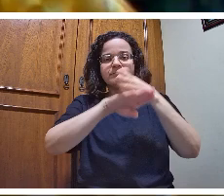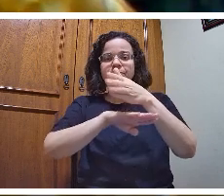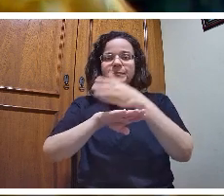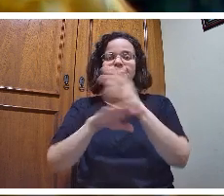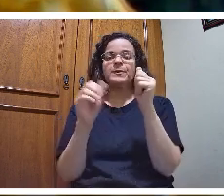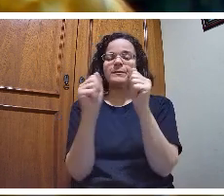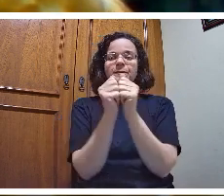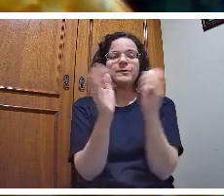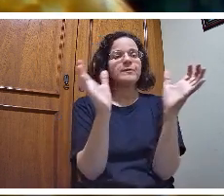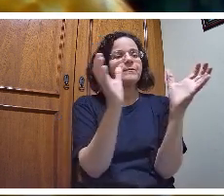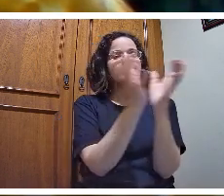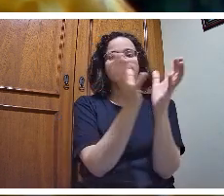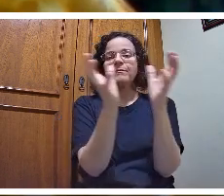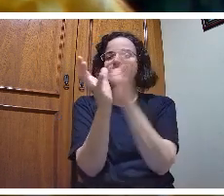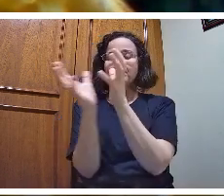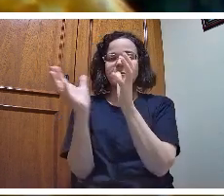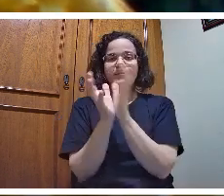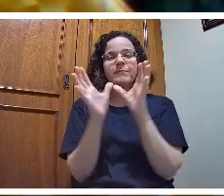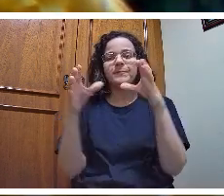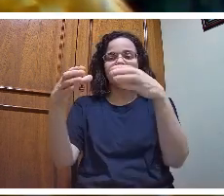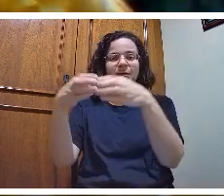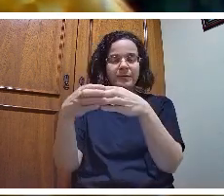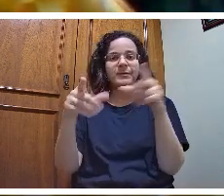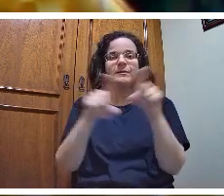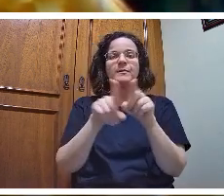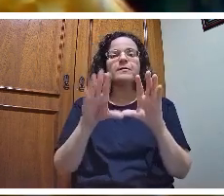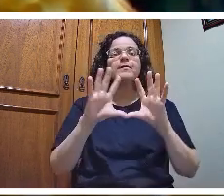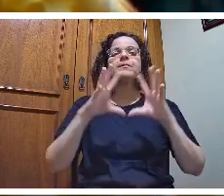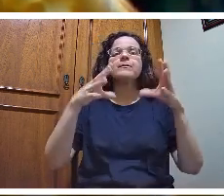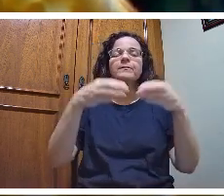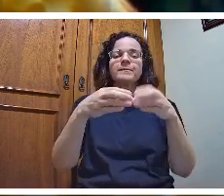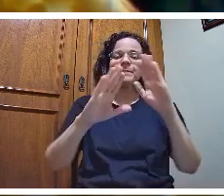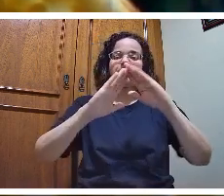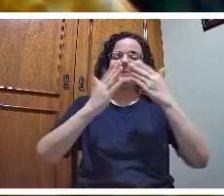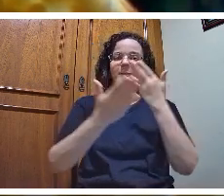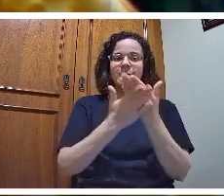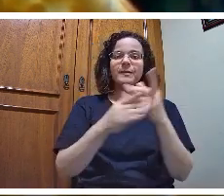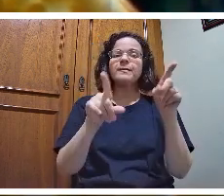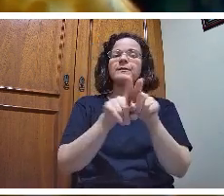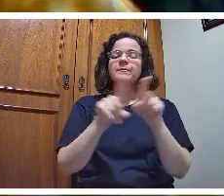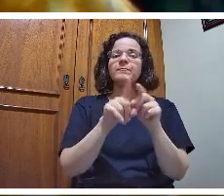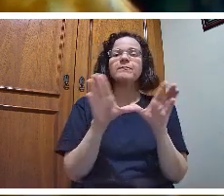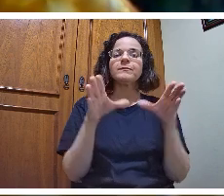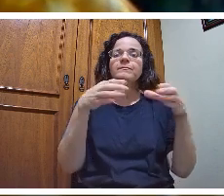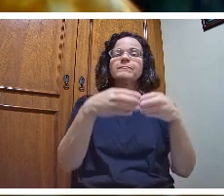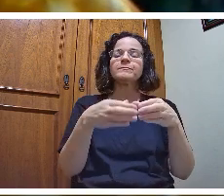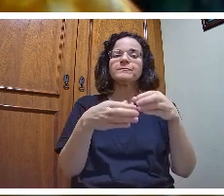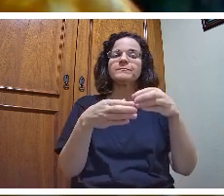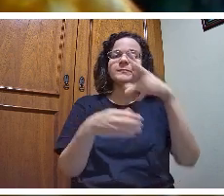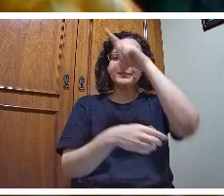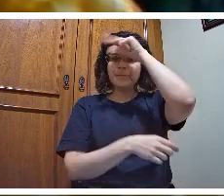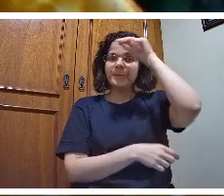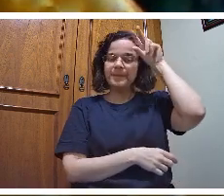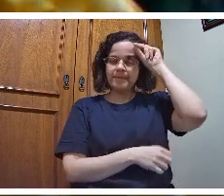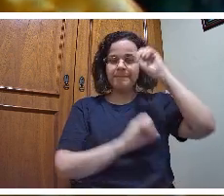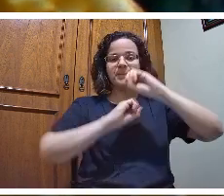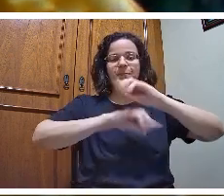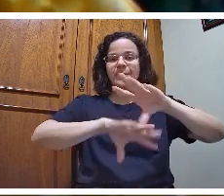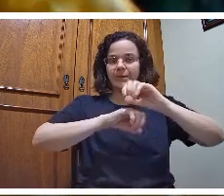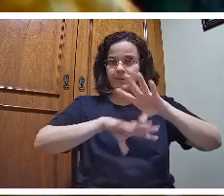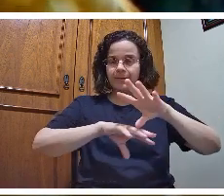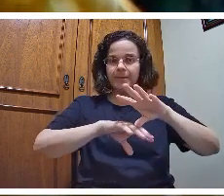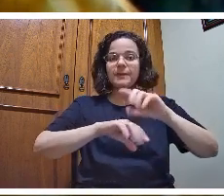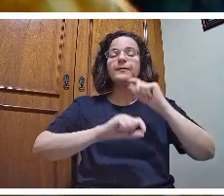Escolar e junto ao Conselho Municipal de Ensino, que o professor